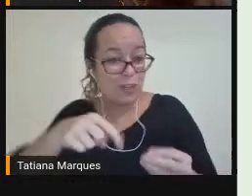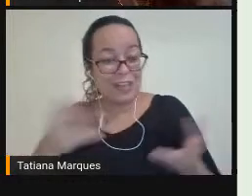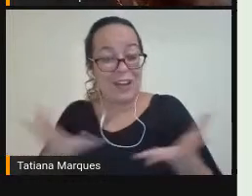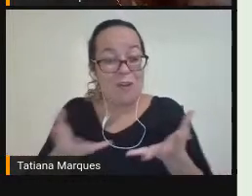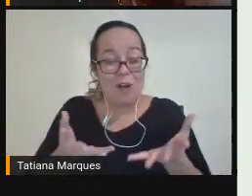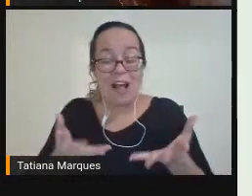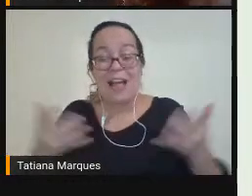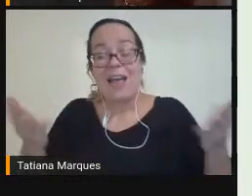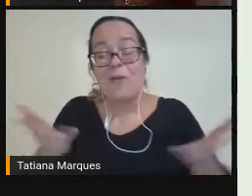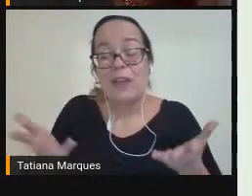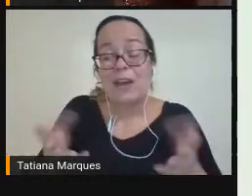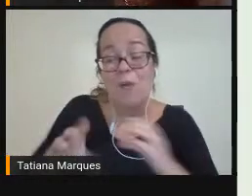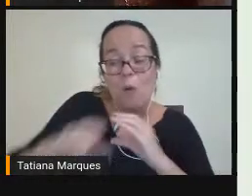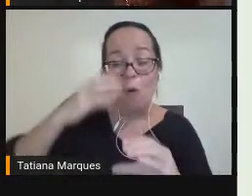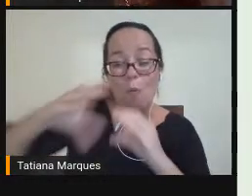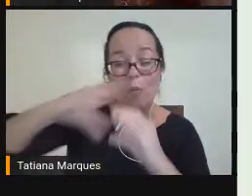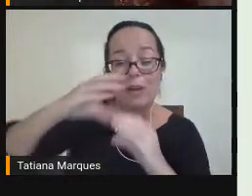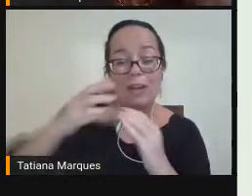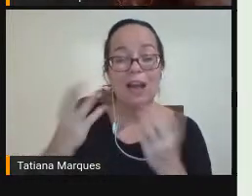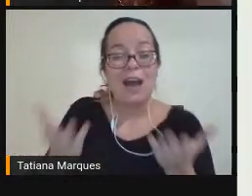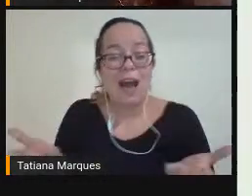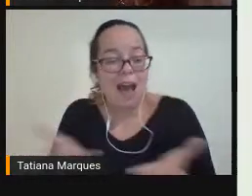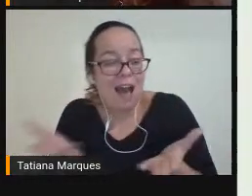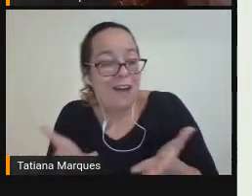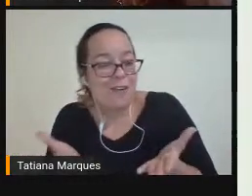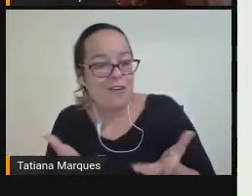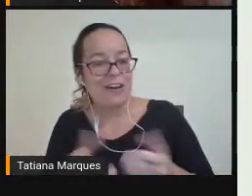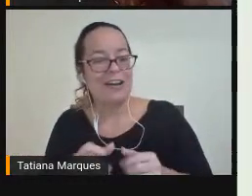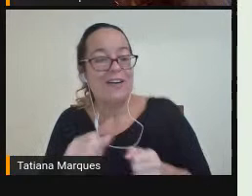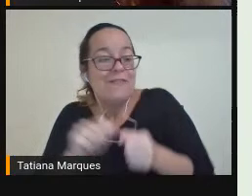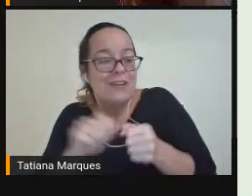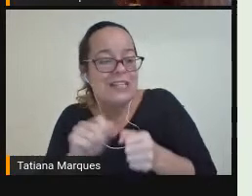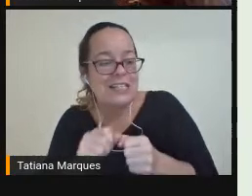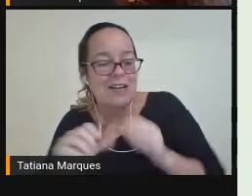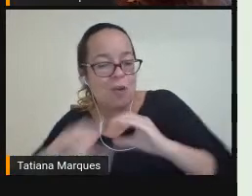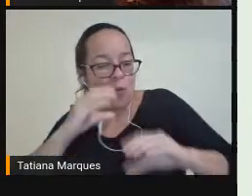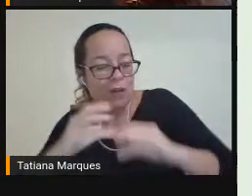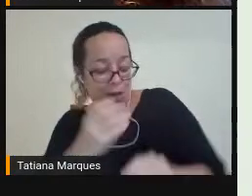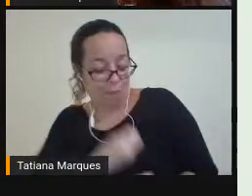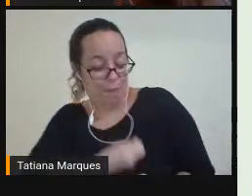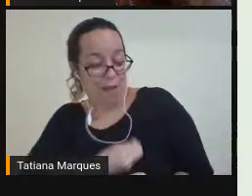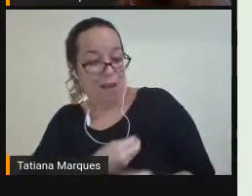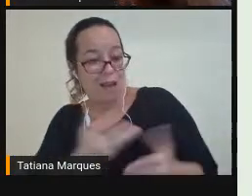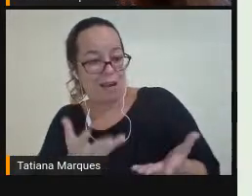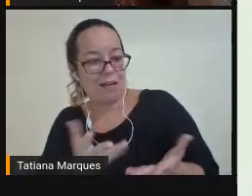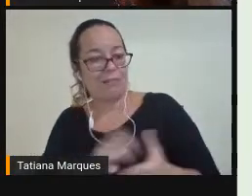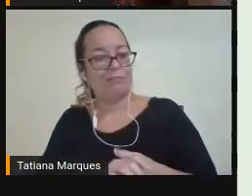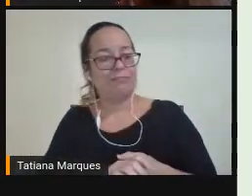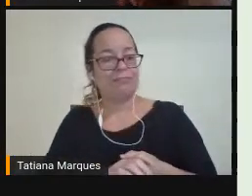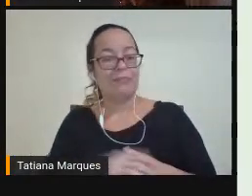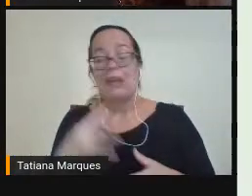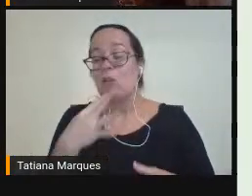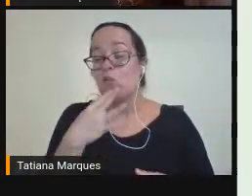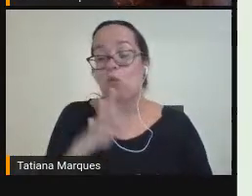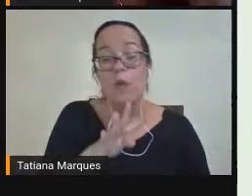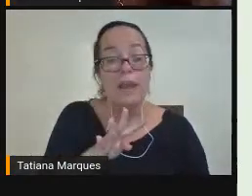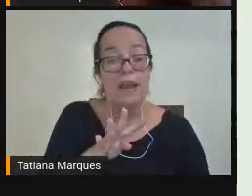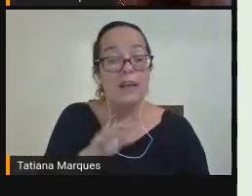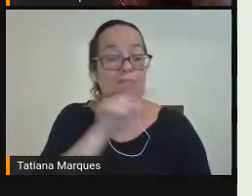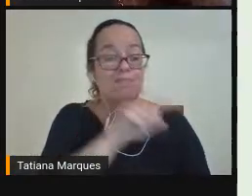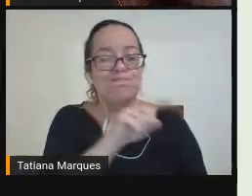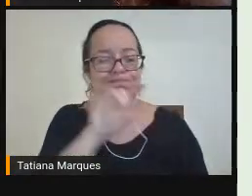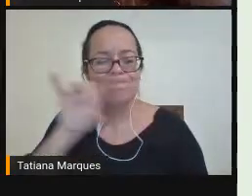comunicar Com vocês A gente está Falando em Comunicação Em participação Então Eu não conheço Vocês De alguma